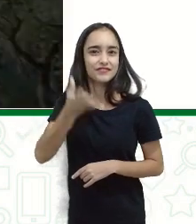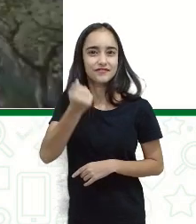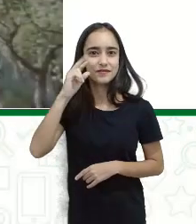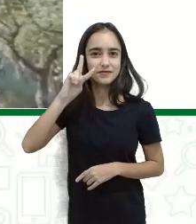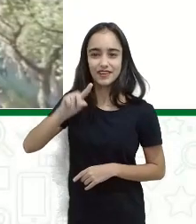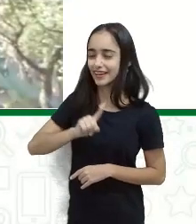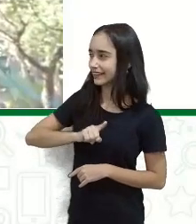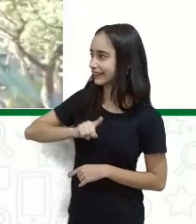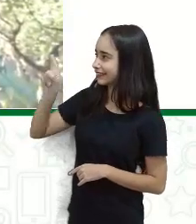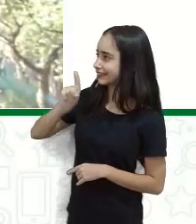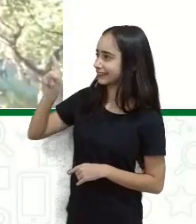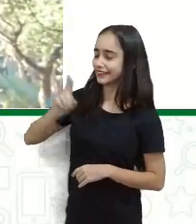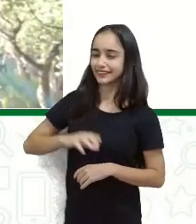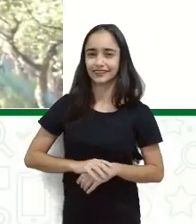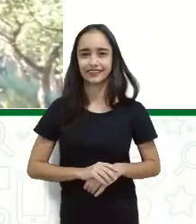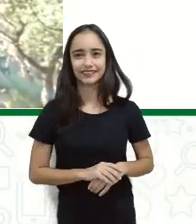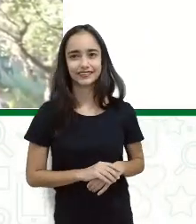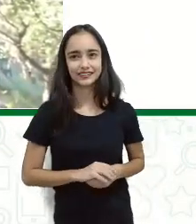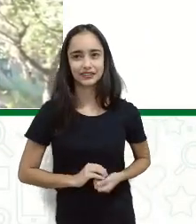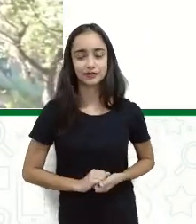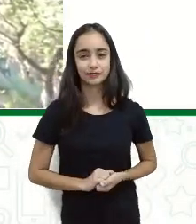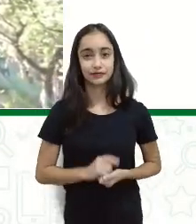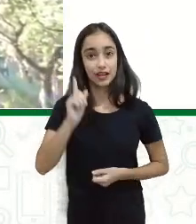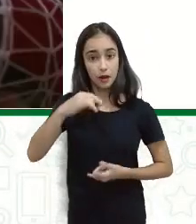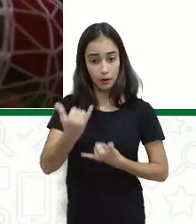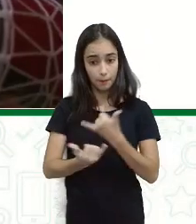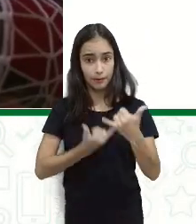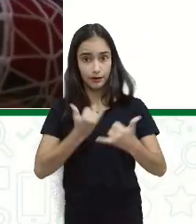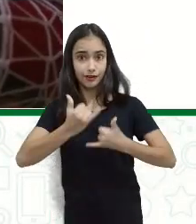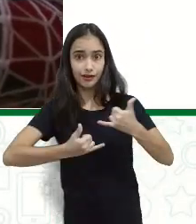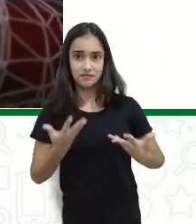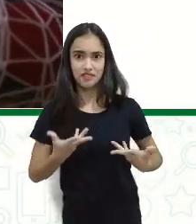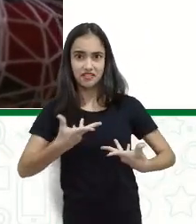Olha só essa! Que delícia essa brincadeira, gente!